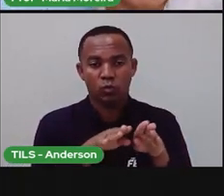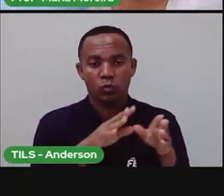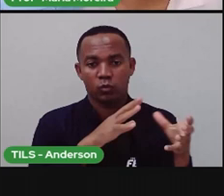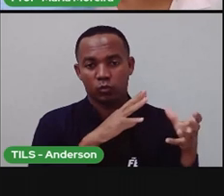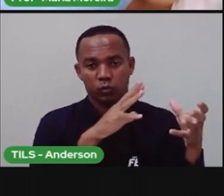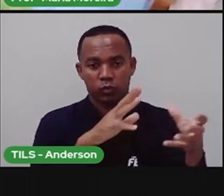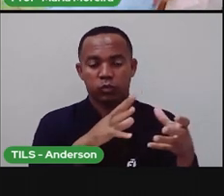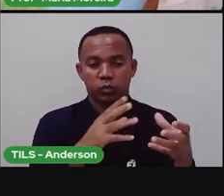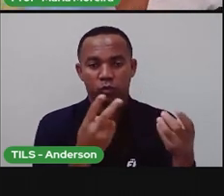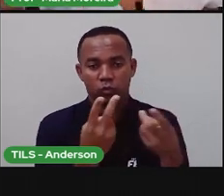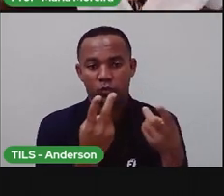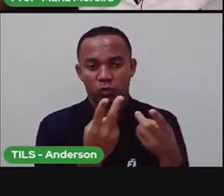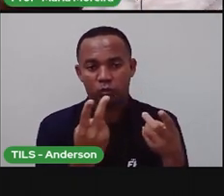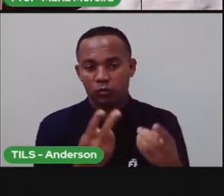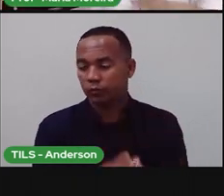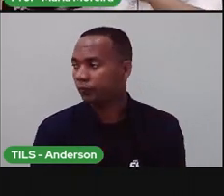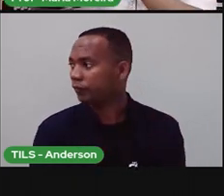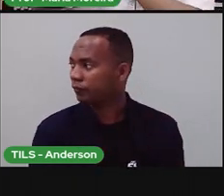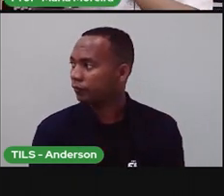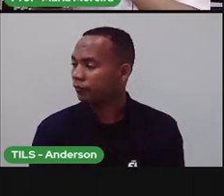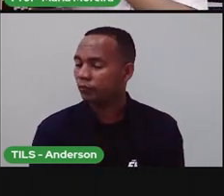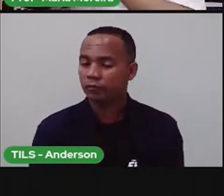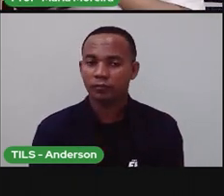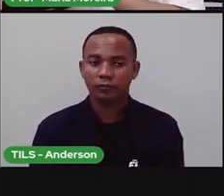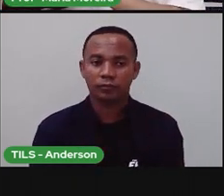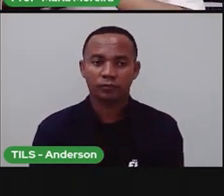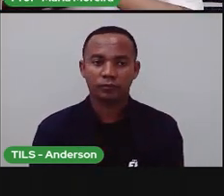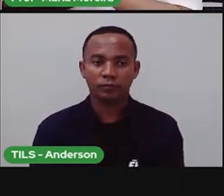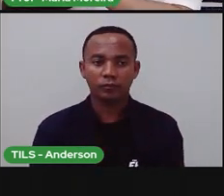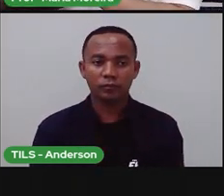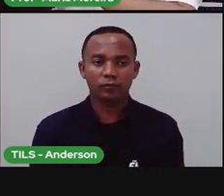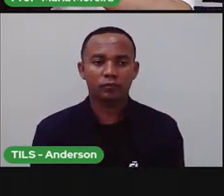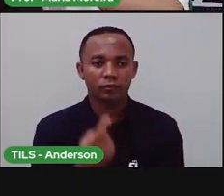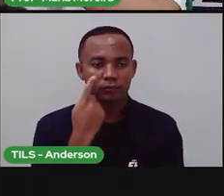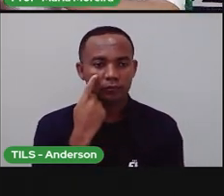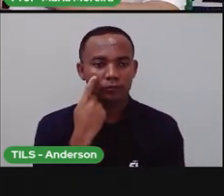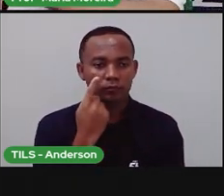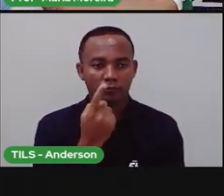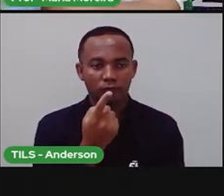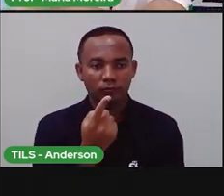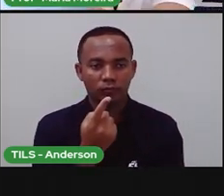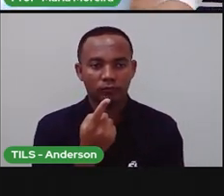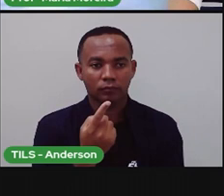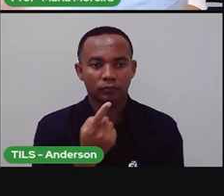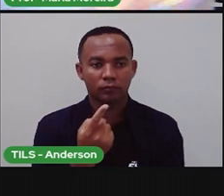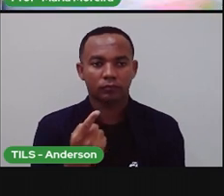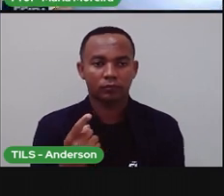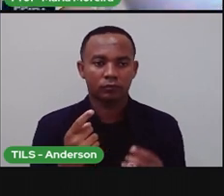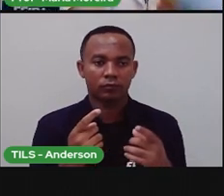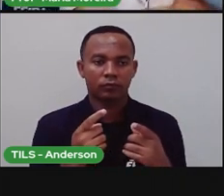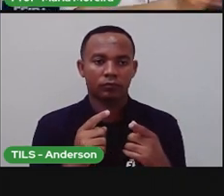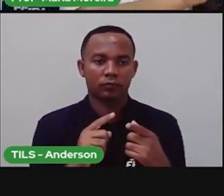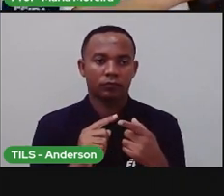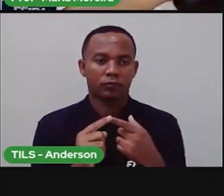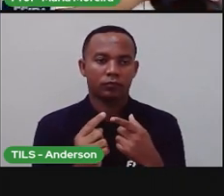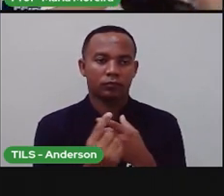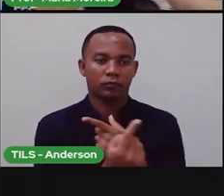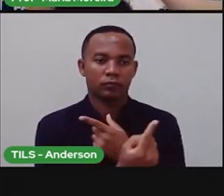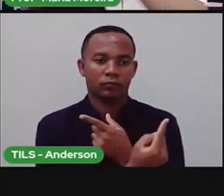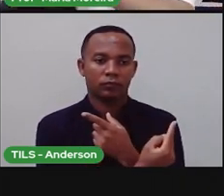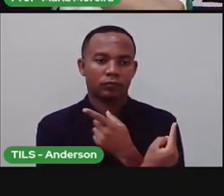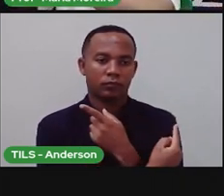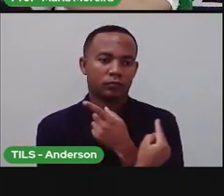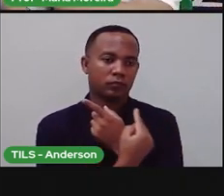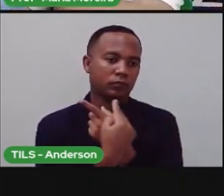chegando para trás. Mais uma vez, eu vou demonstrar. Então, é isso aqui, ó. Ó. Ela vai